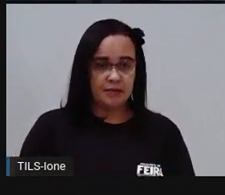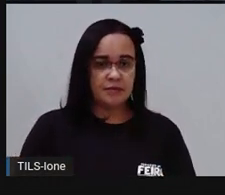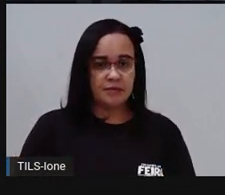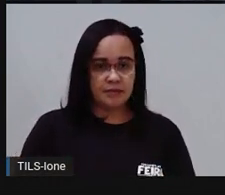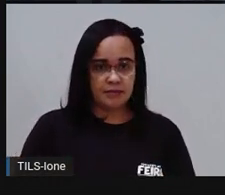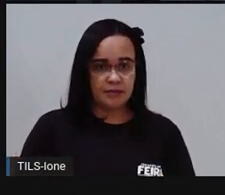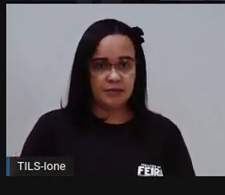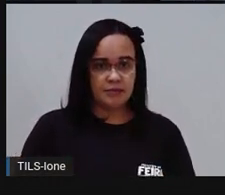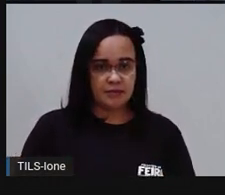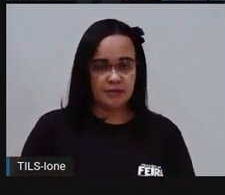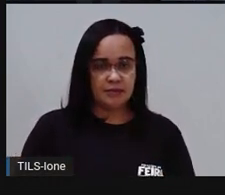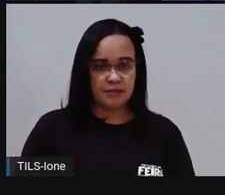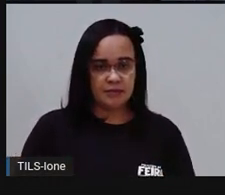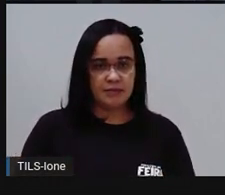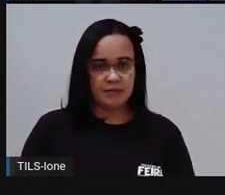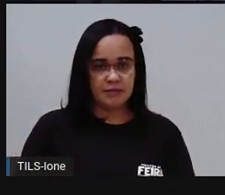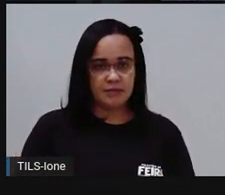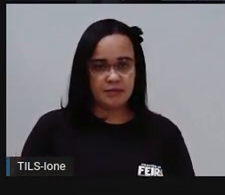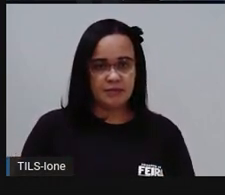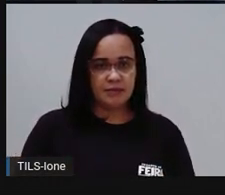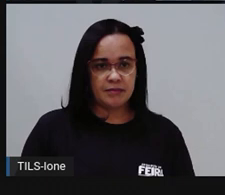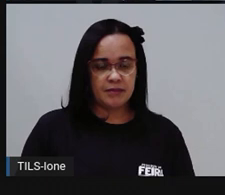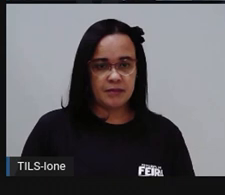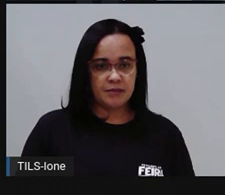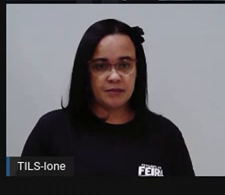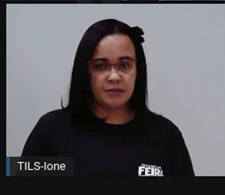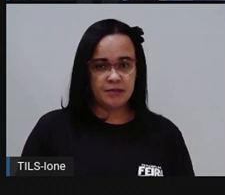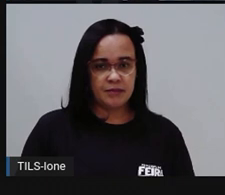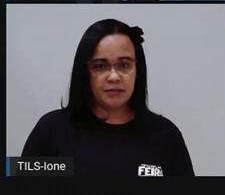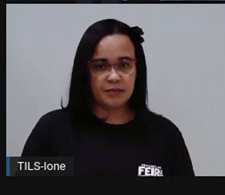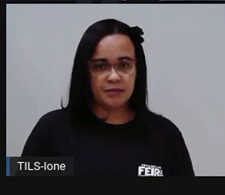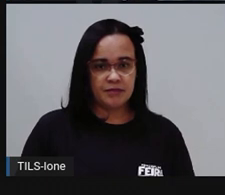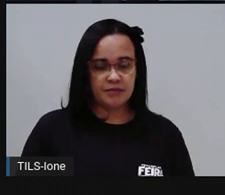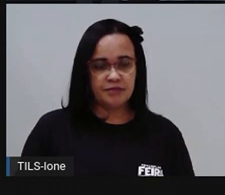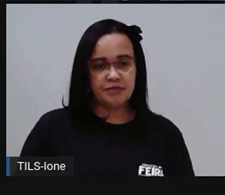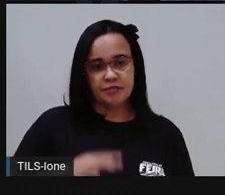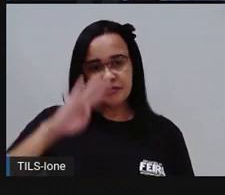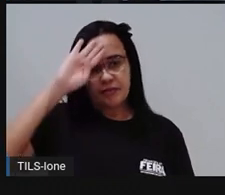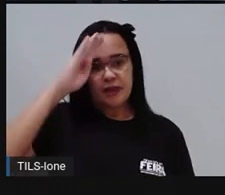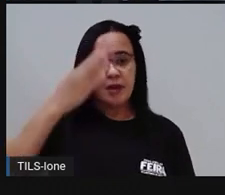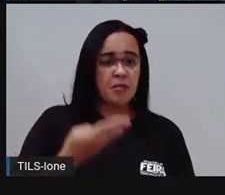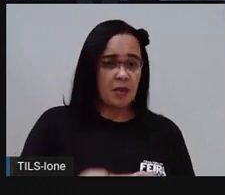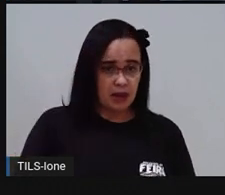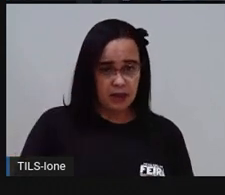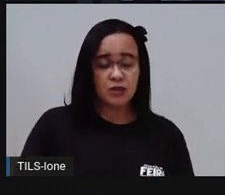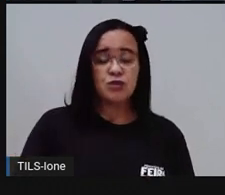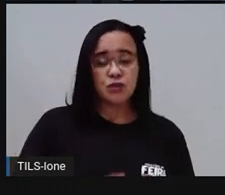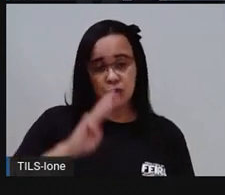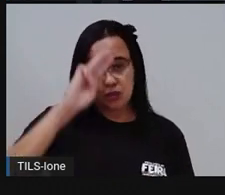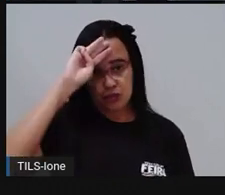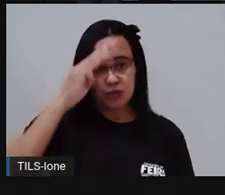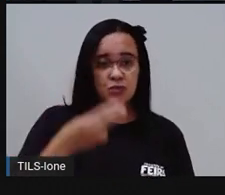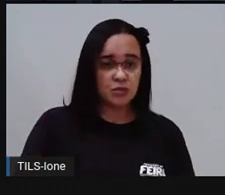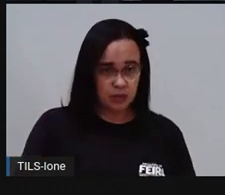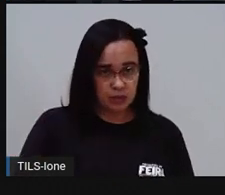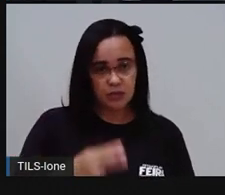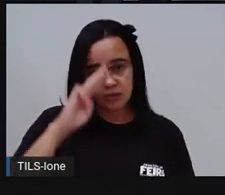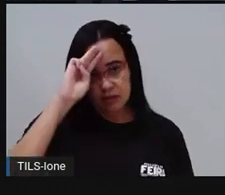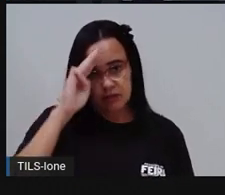E aí vai ajudar vocês na hora que a gente for responder, hein? Fevereiro. aí toda vez que vocês forem observar, vocês têm que fazer